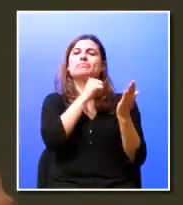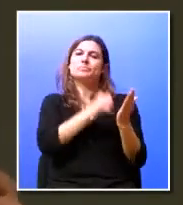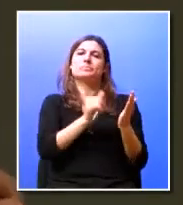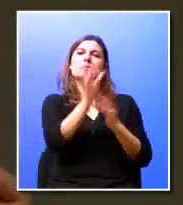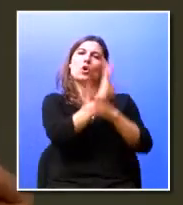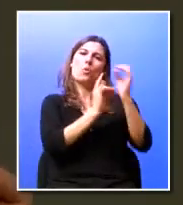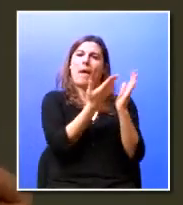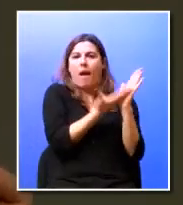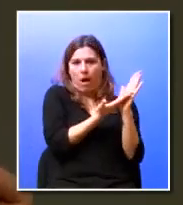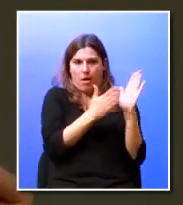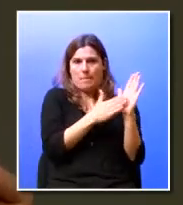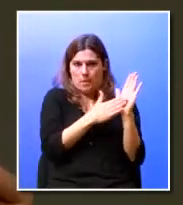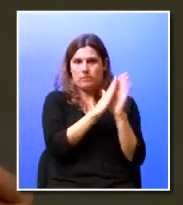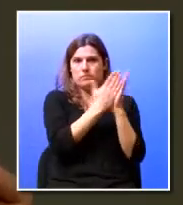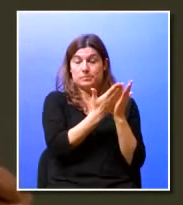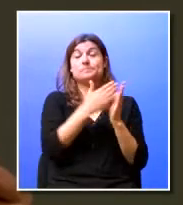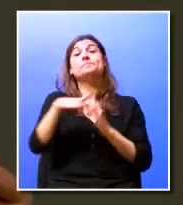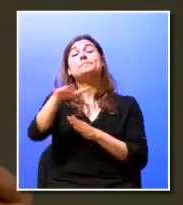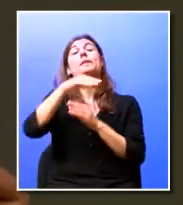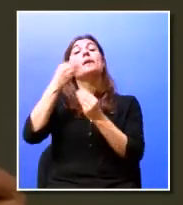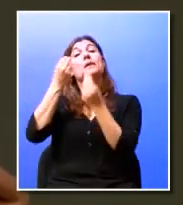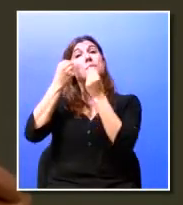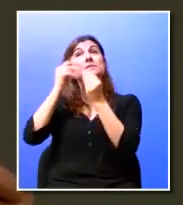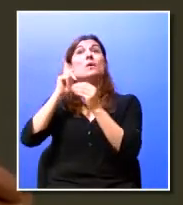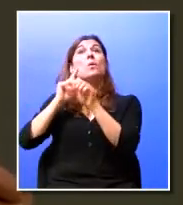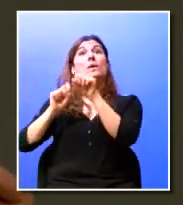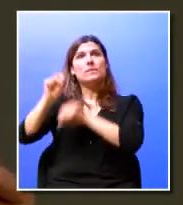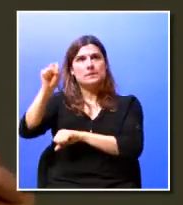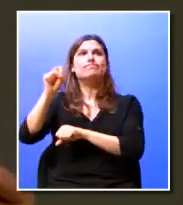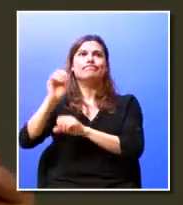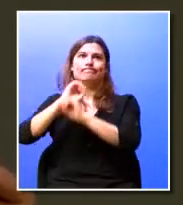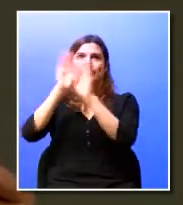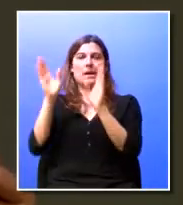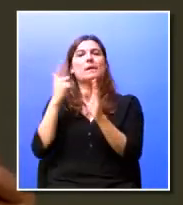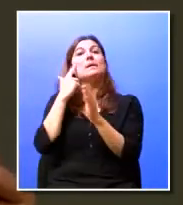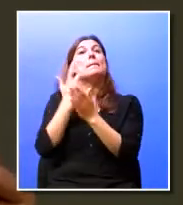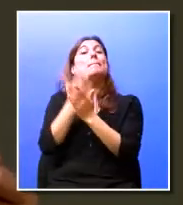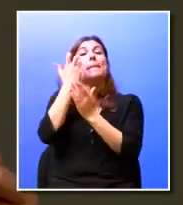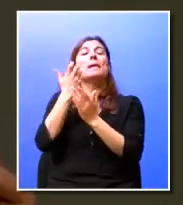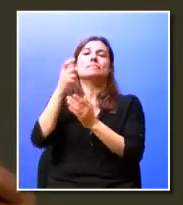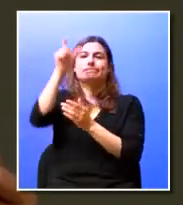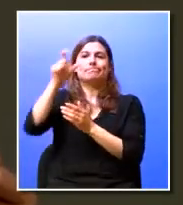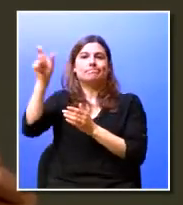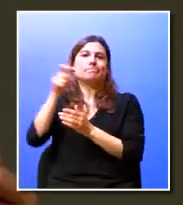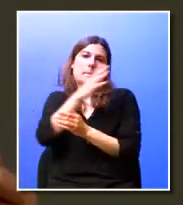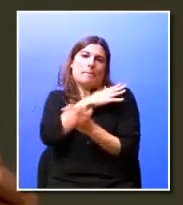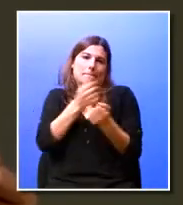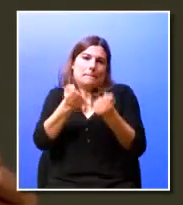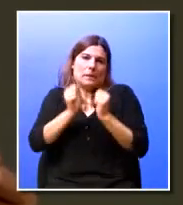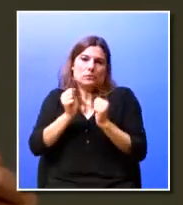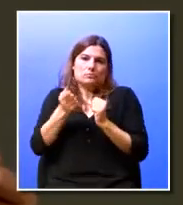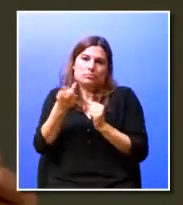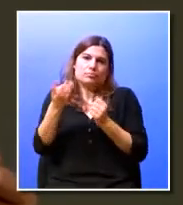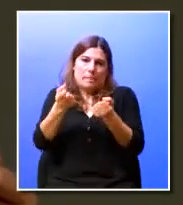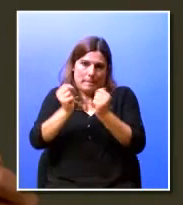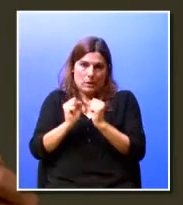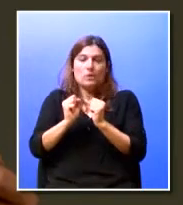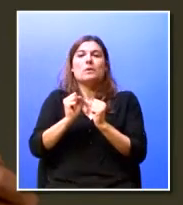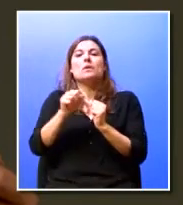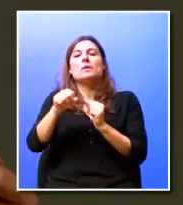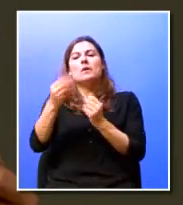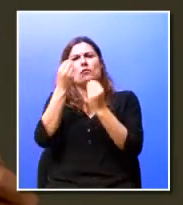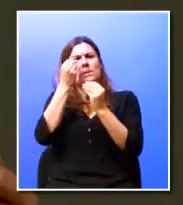Na formação de qualificação, é claro que devemos destacar a formação dos nossos pilotos, toda a formação de refrescamento,